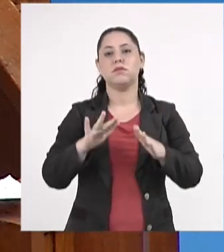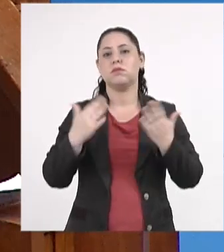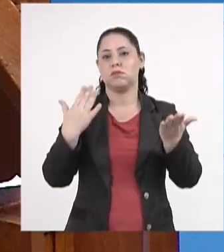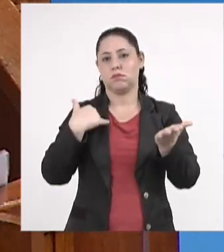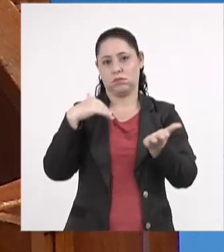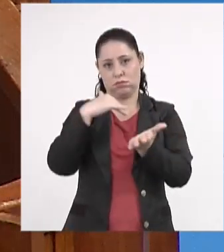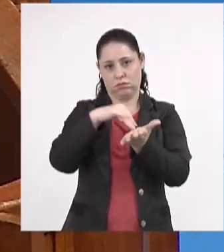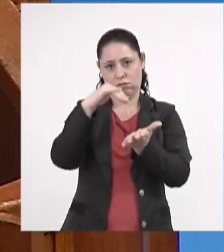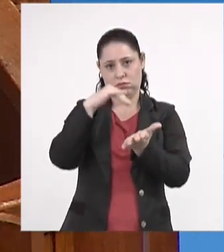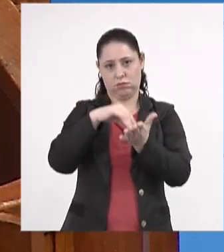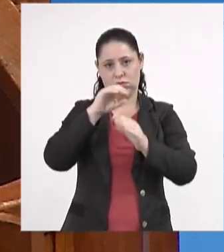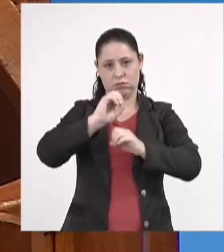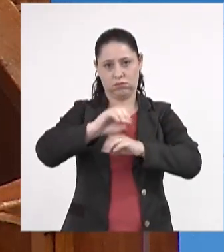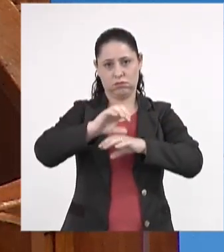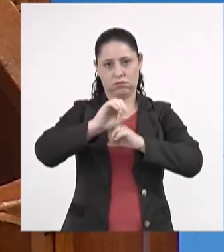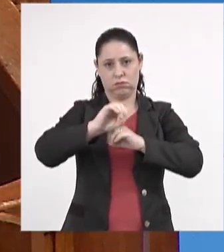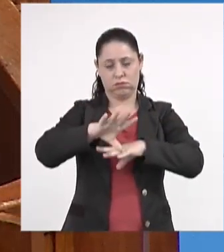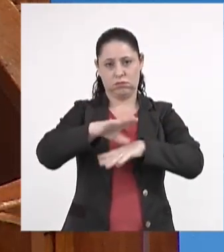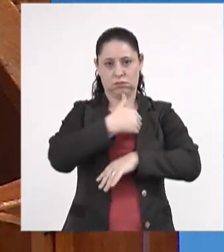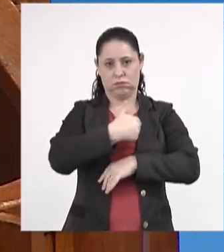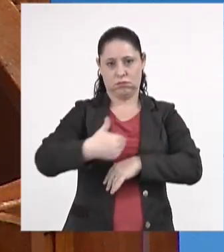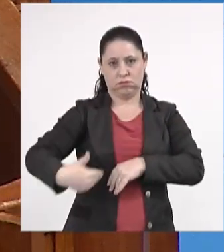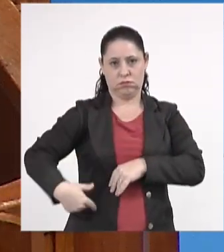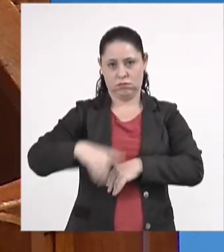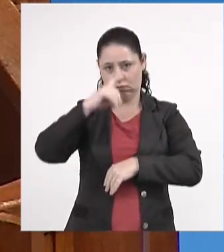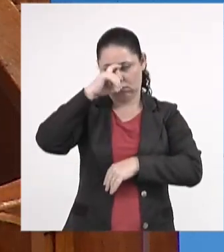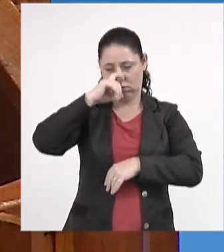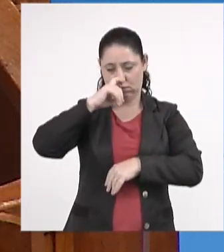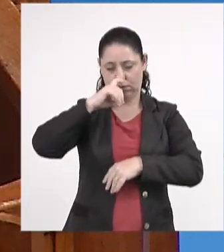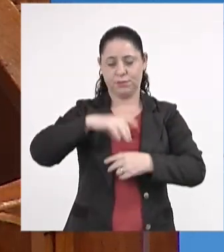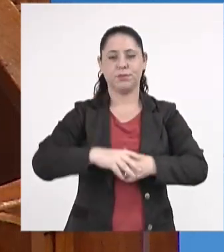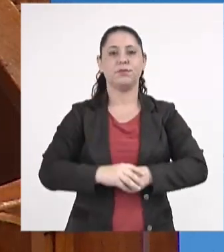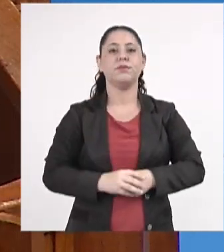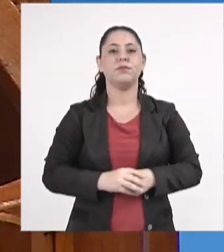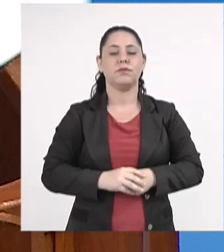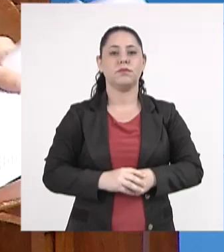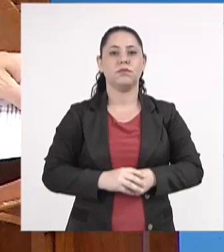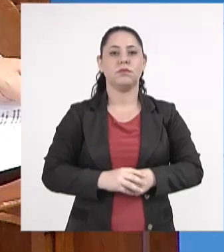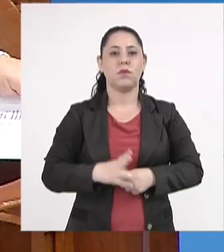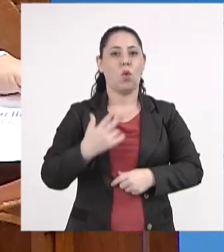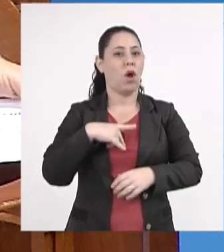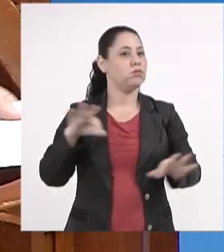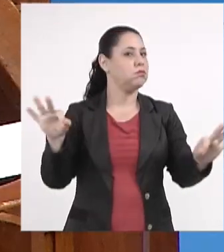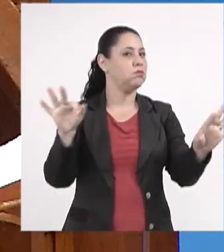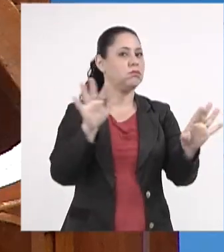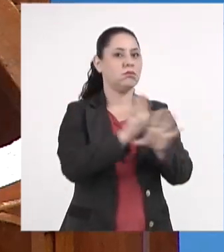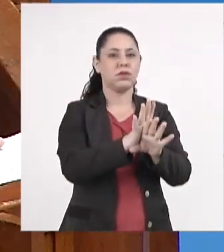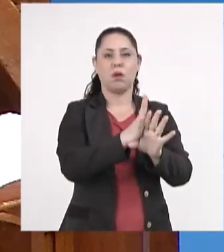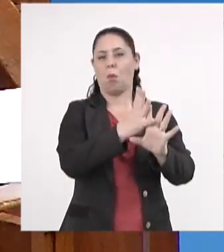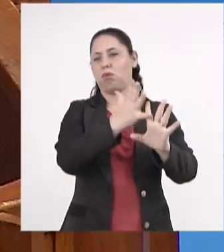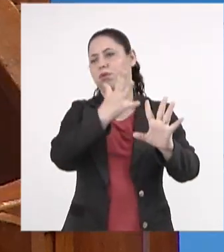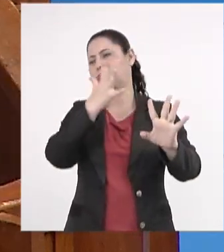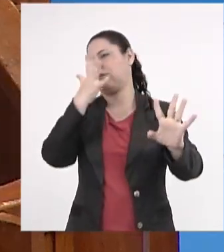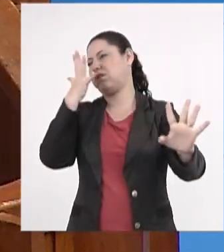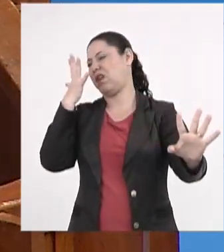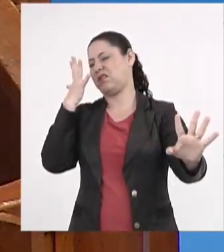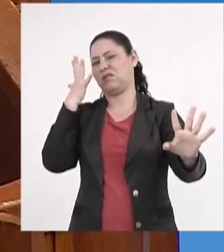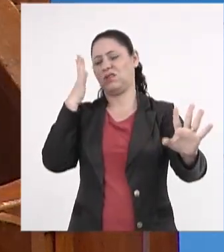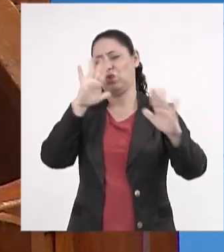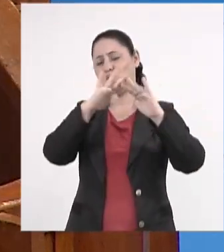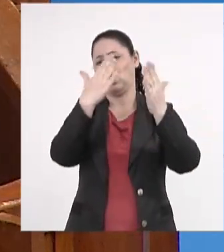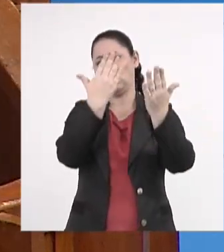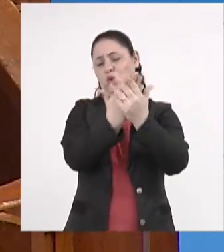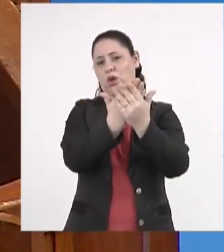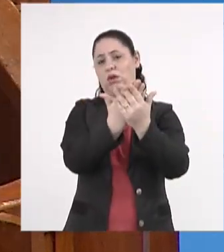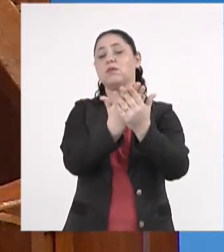fui secretário de Educação no governo Zeca do PT, nós acabamos com as filas nas portas das